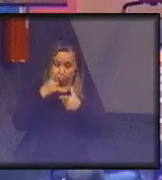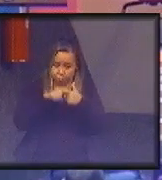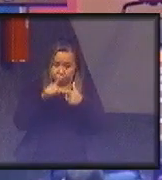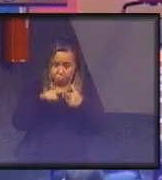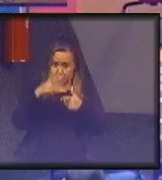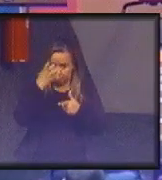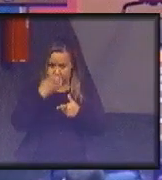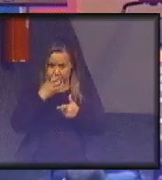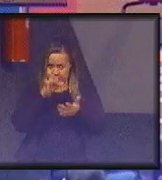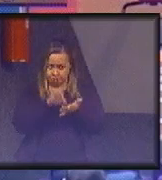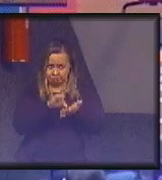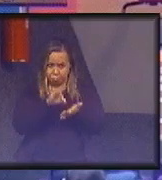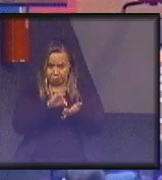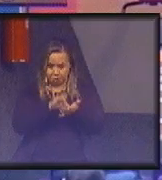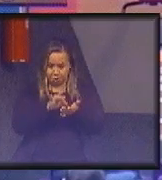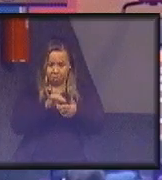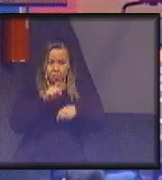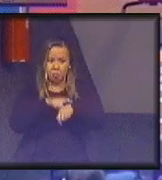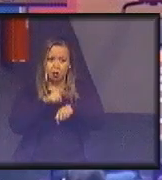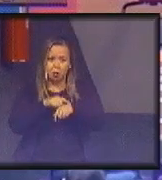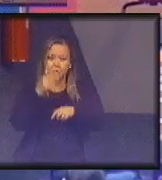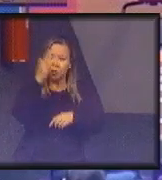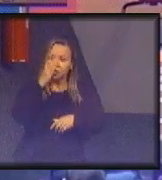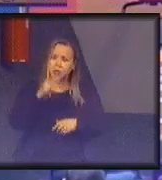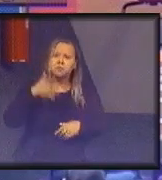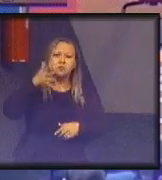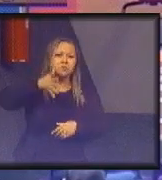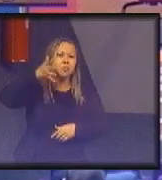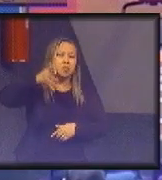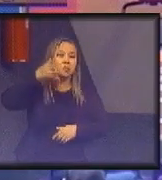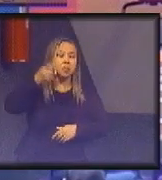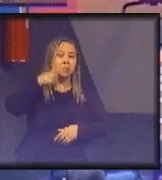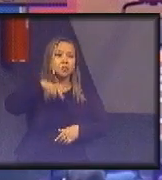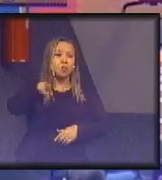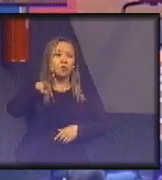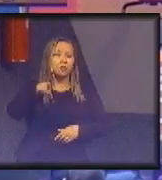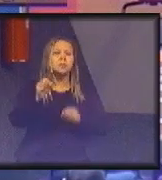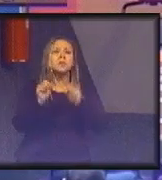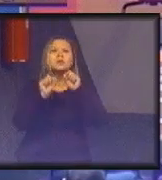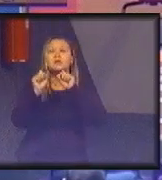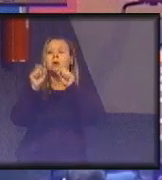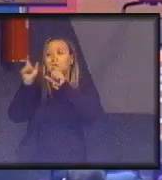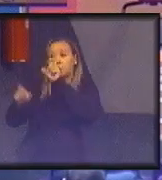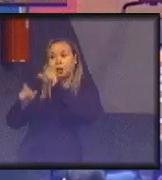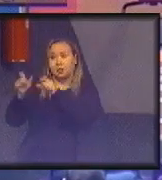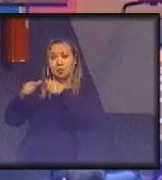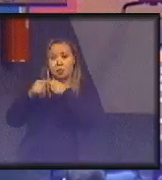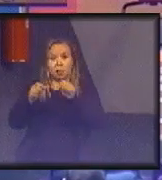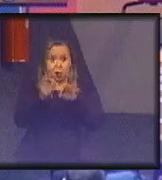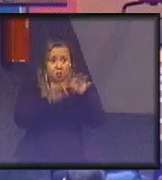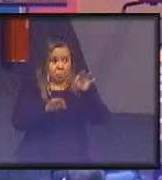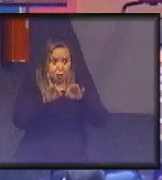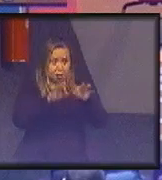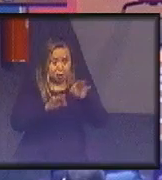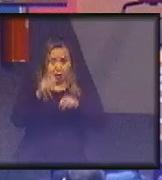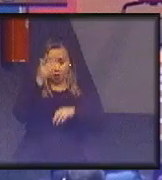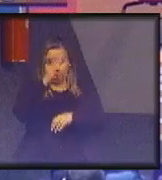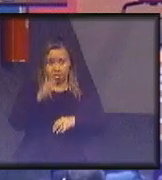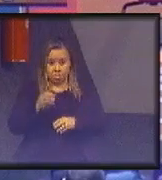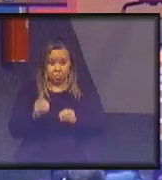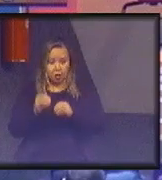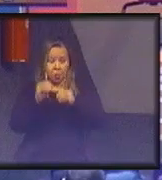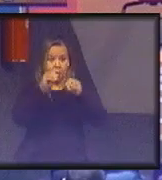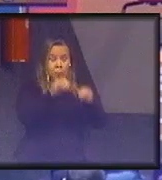que eu comento no Brasil. Toda palestra que eu vou, eu falo, quem está organizando no Brasil ocupação de